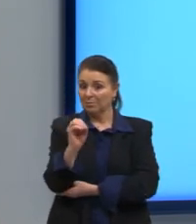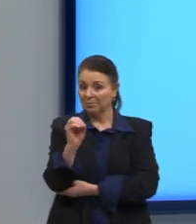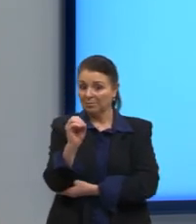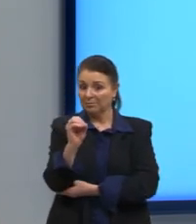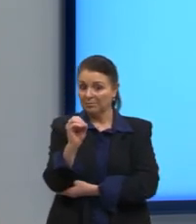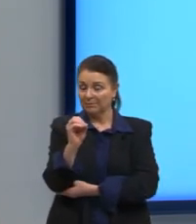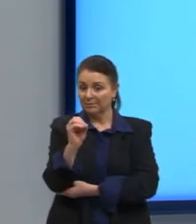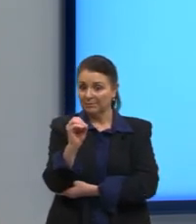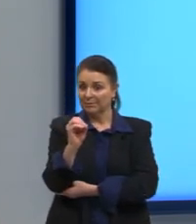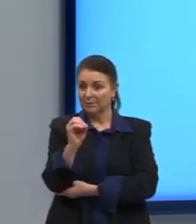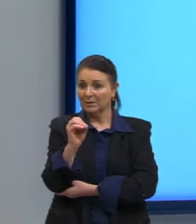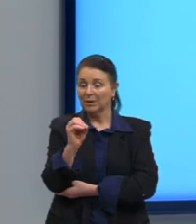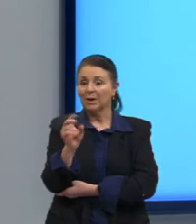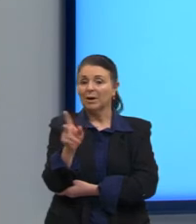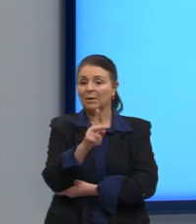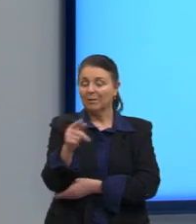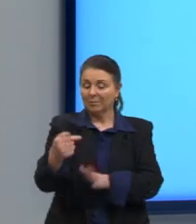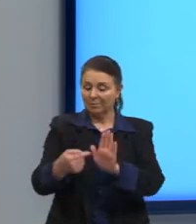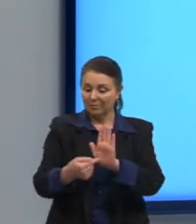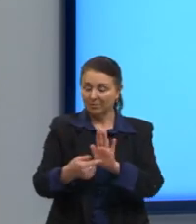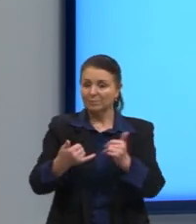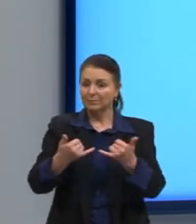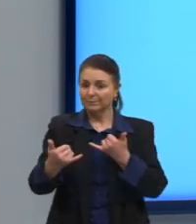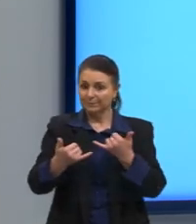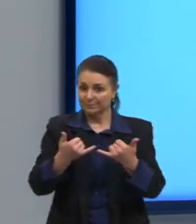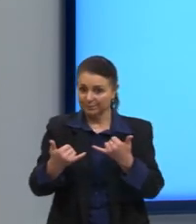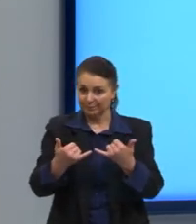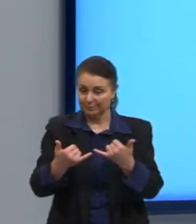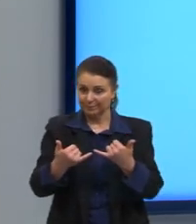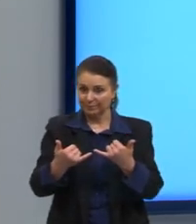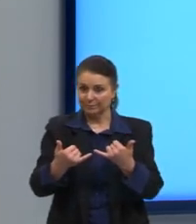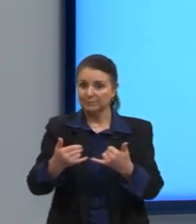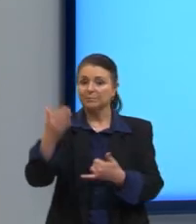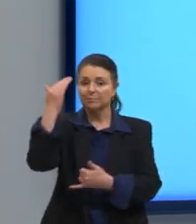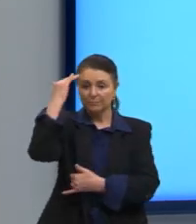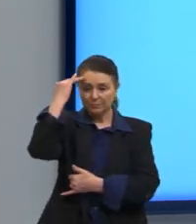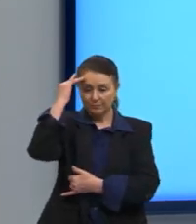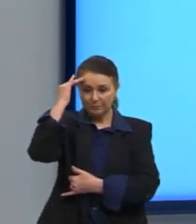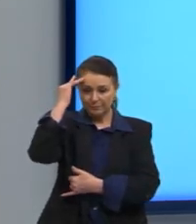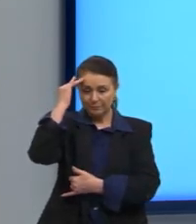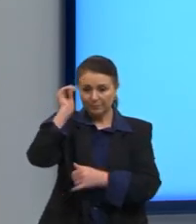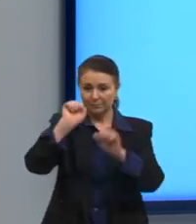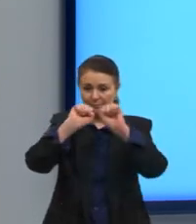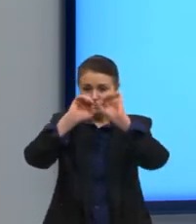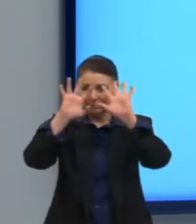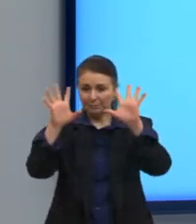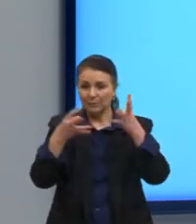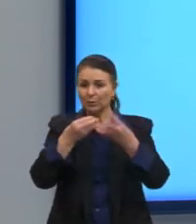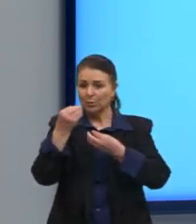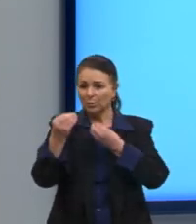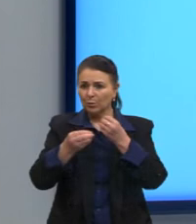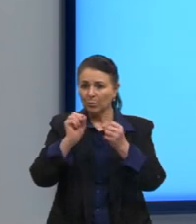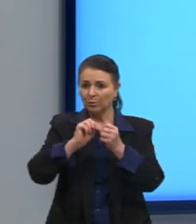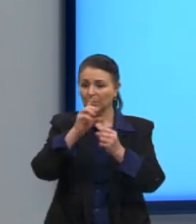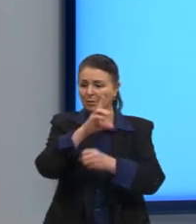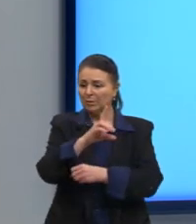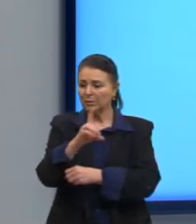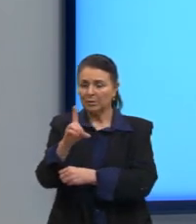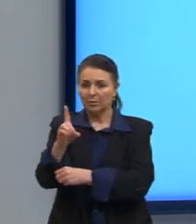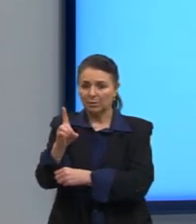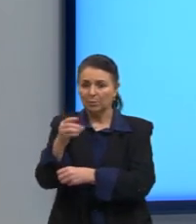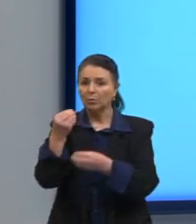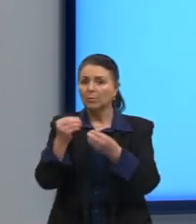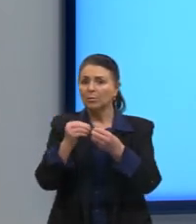tá? Eu vou trazer um exemplo para a gente entender, então, né? Como é que eu faço, monto o determinante, como é que eu determino essa